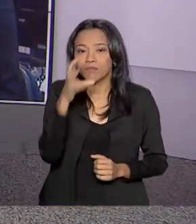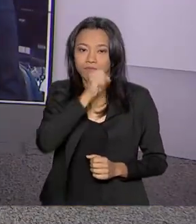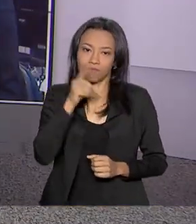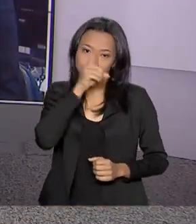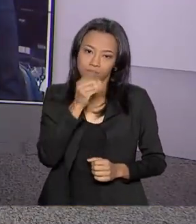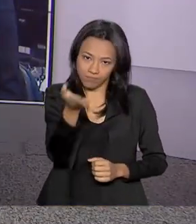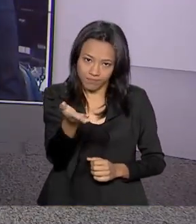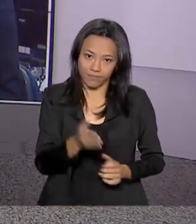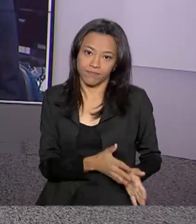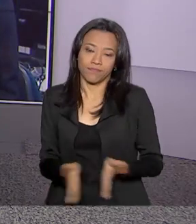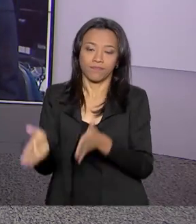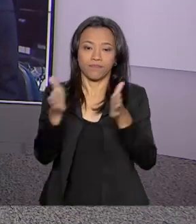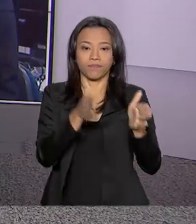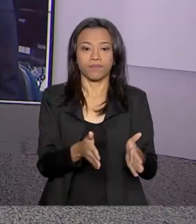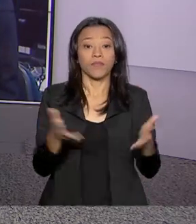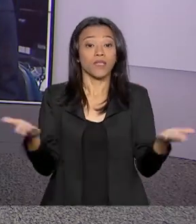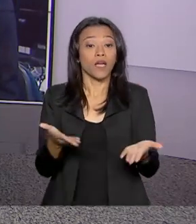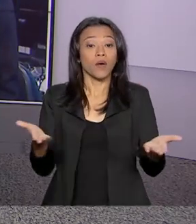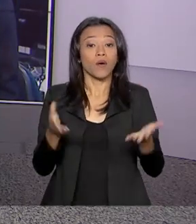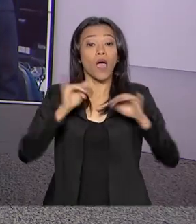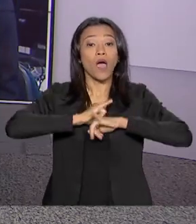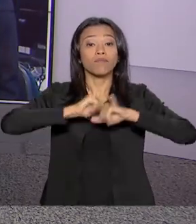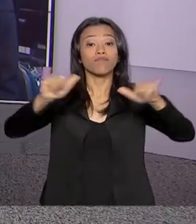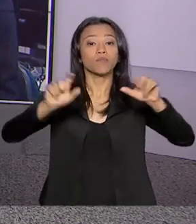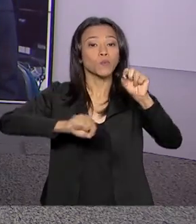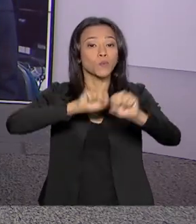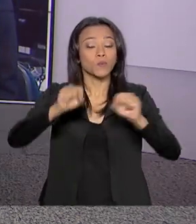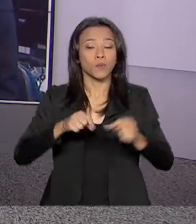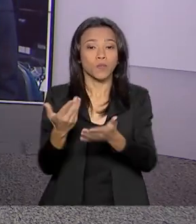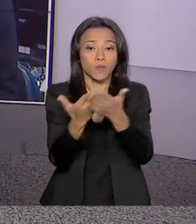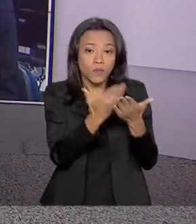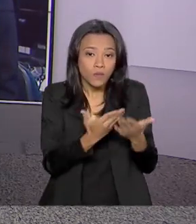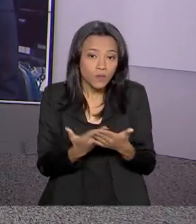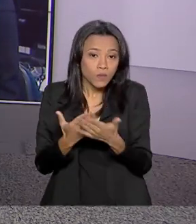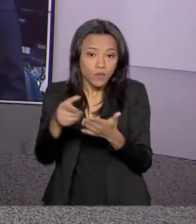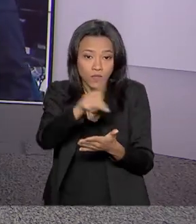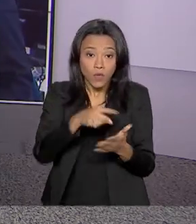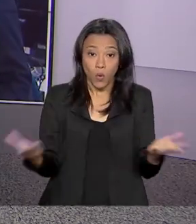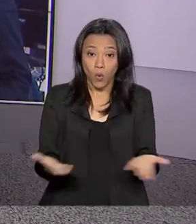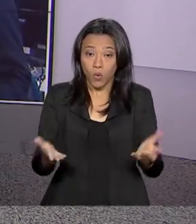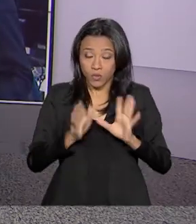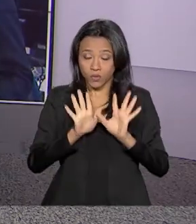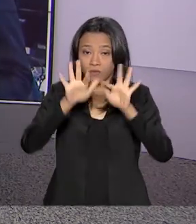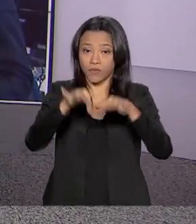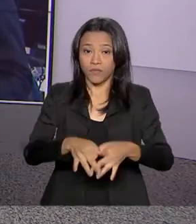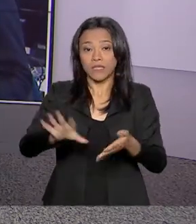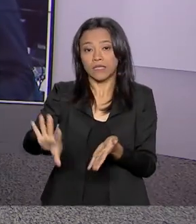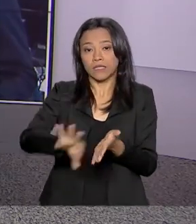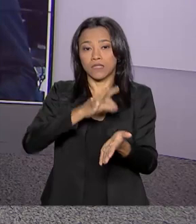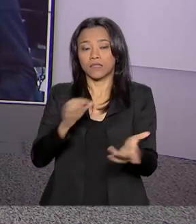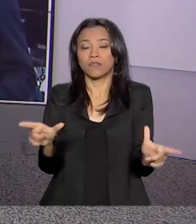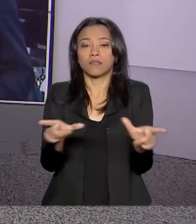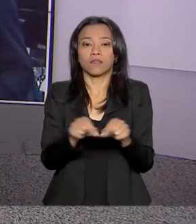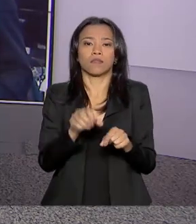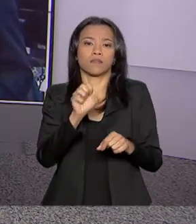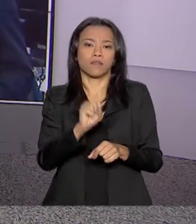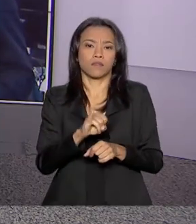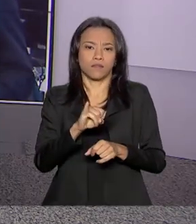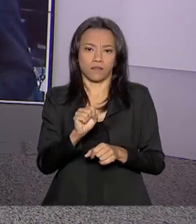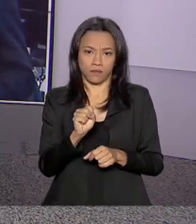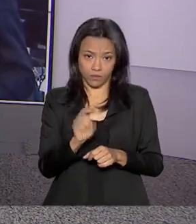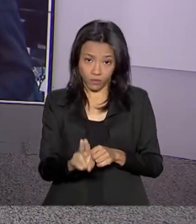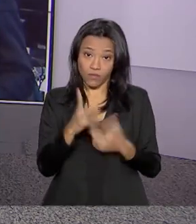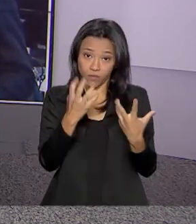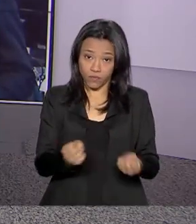você. E agora um recado para os estudantes. Terminam hoje as inscrições no Sistema de Seleção Unificado, o SISU. Vamos até a nossa